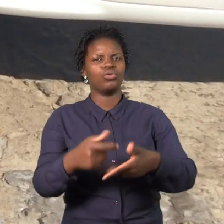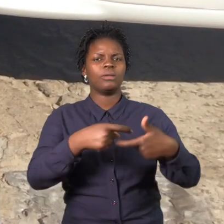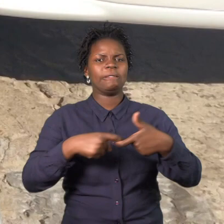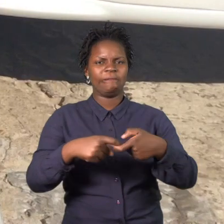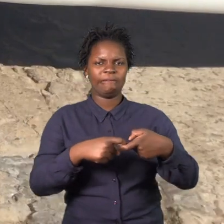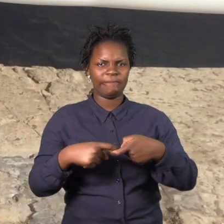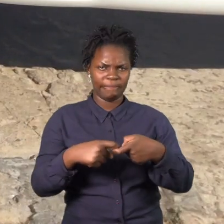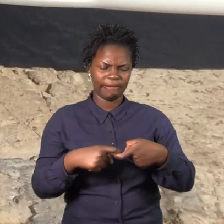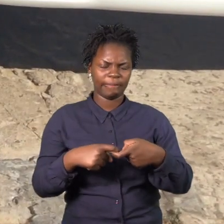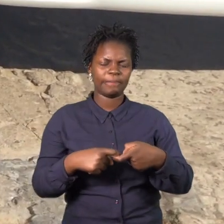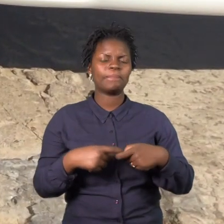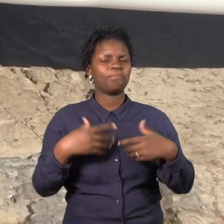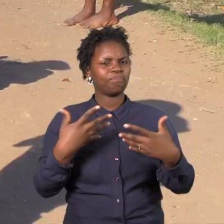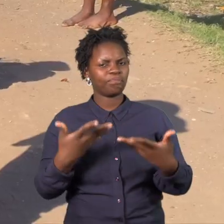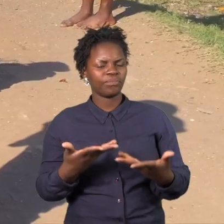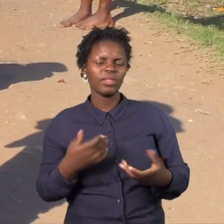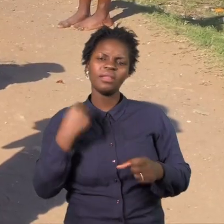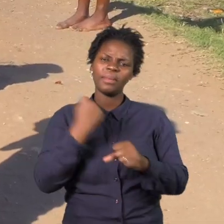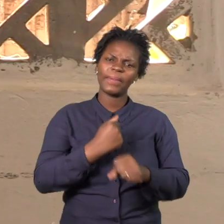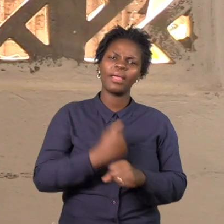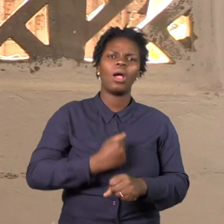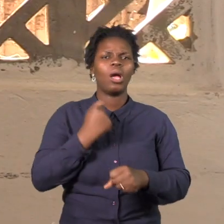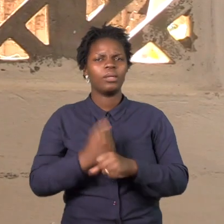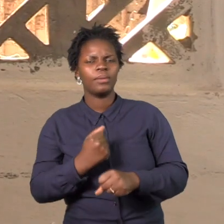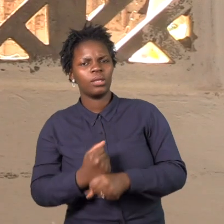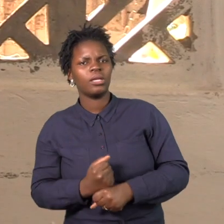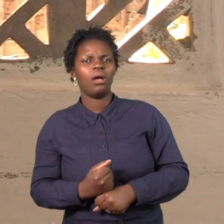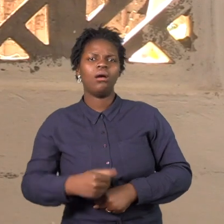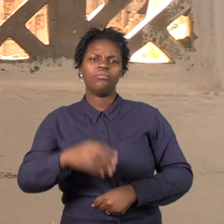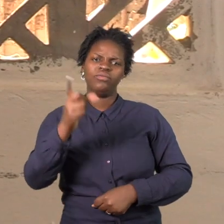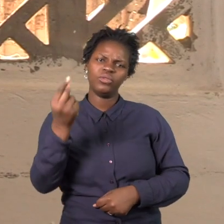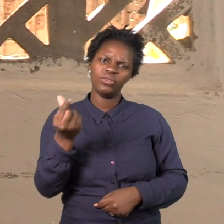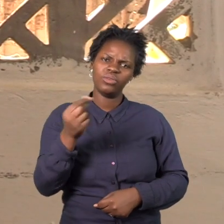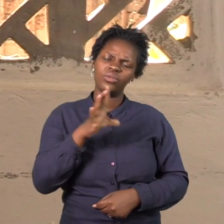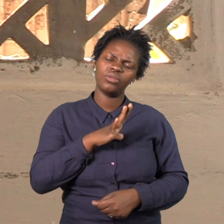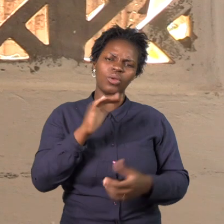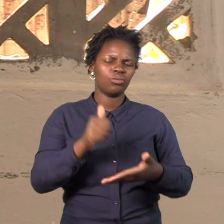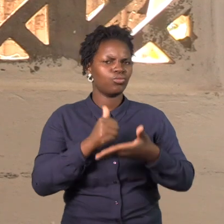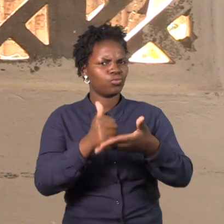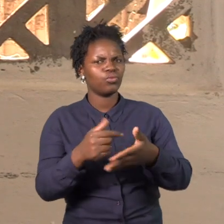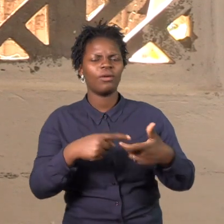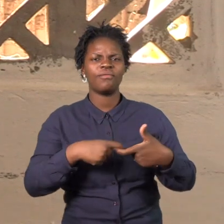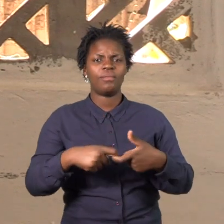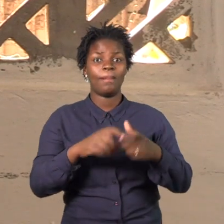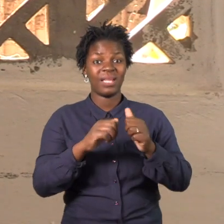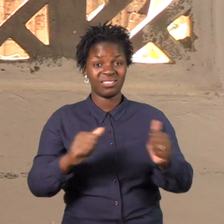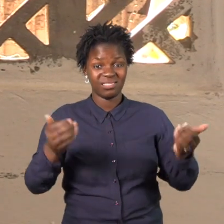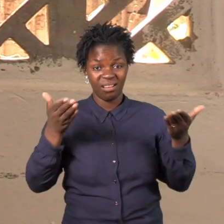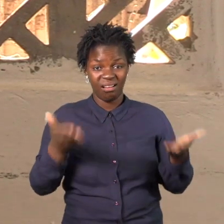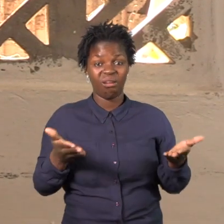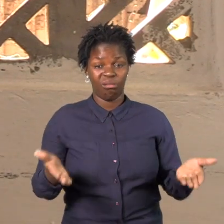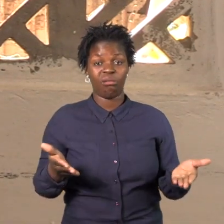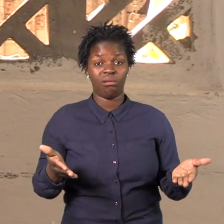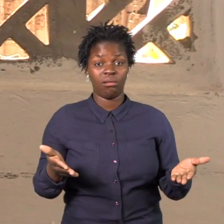muito difícil, estou de qualquer maneira. Muita coisa parou. Se não estivesse, acho que seria um outro jovem,